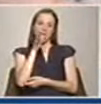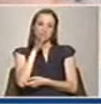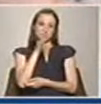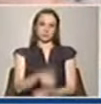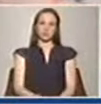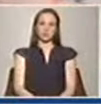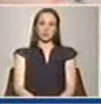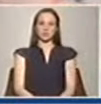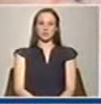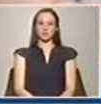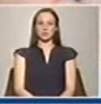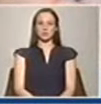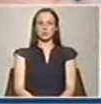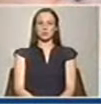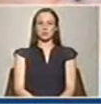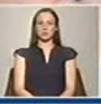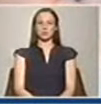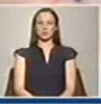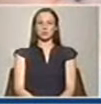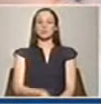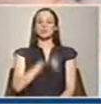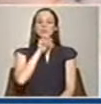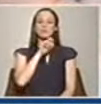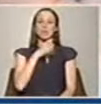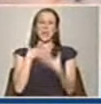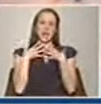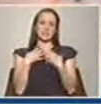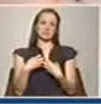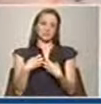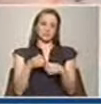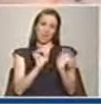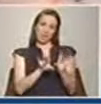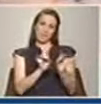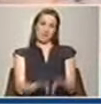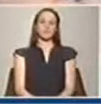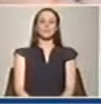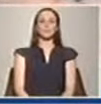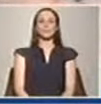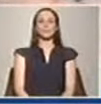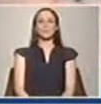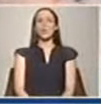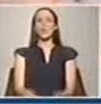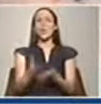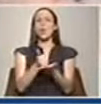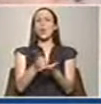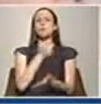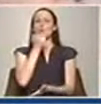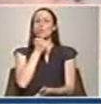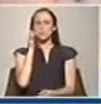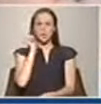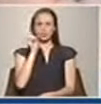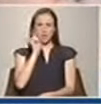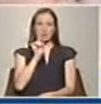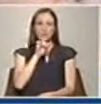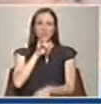haja uma baixa possibilidade de desidratação. Portanto, os legumes e a fruta são importantes porque